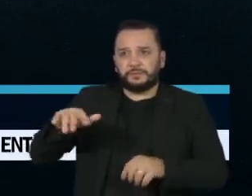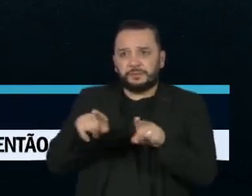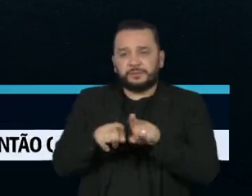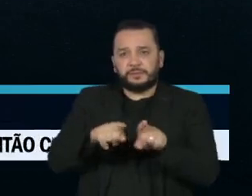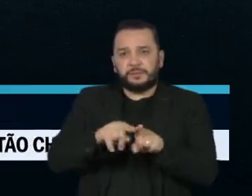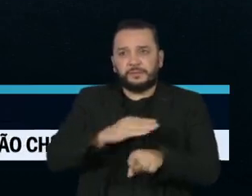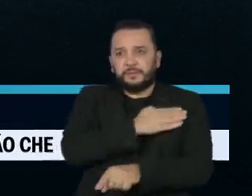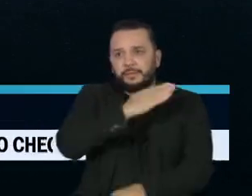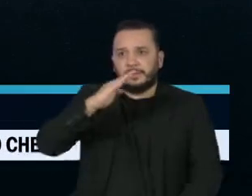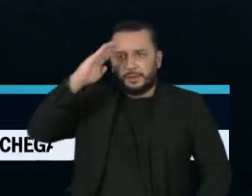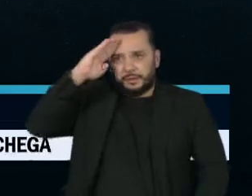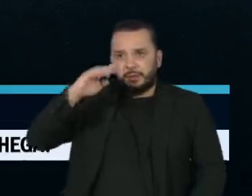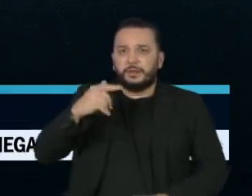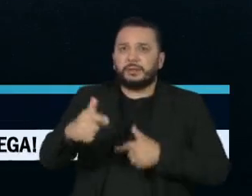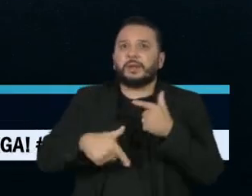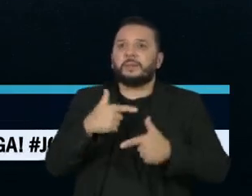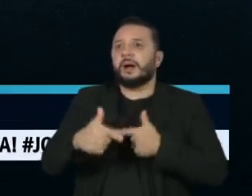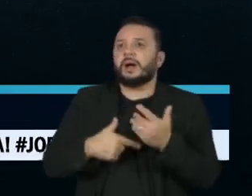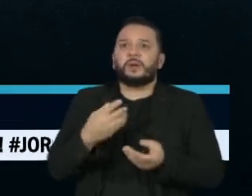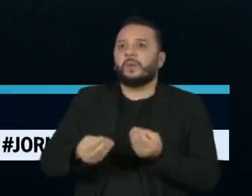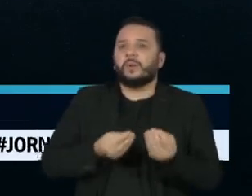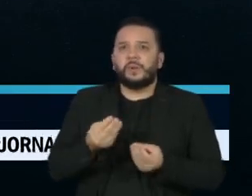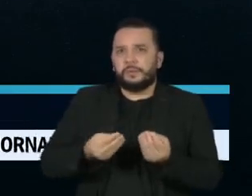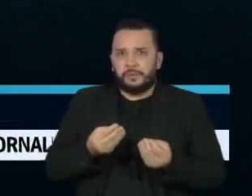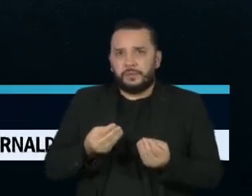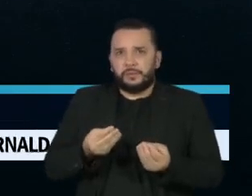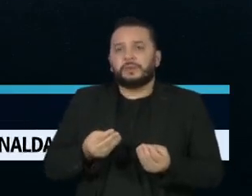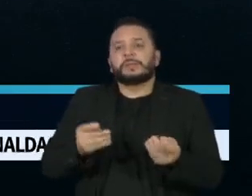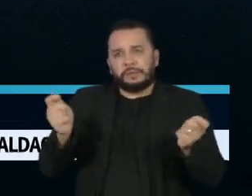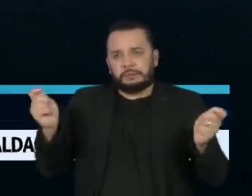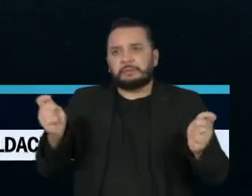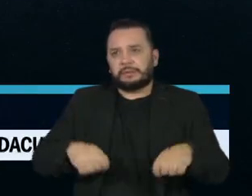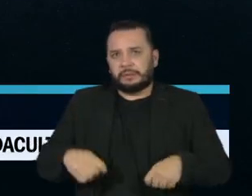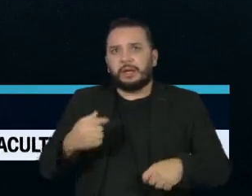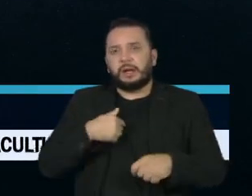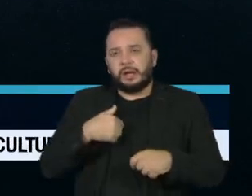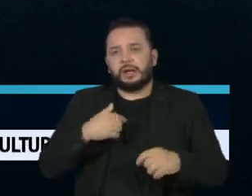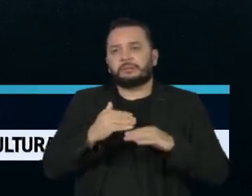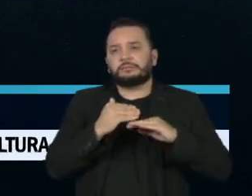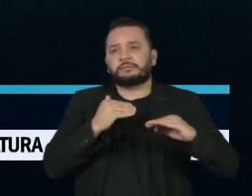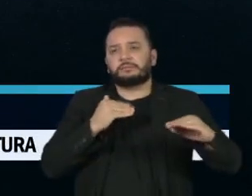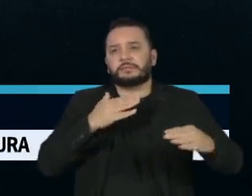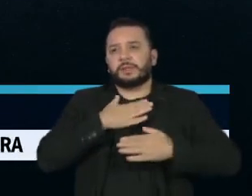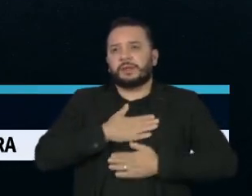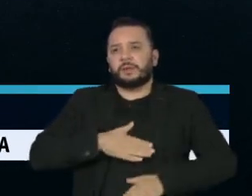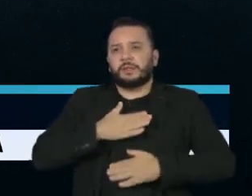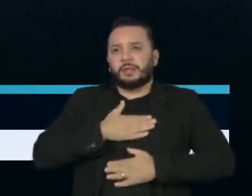Armadas atuem no sentido de trazer estabilidade e tranquilidade ao país.